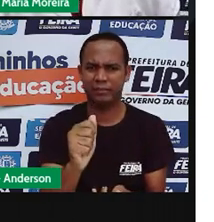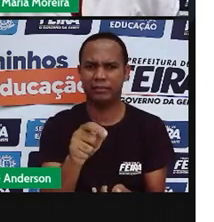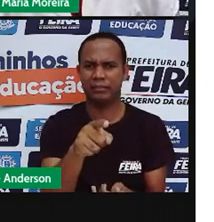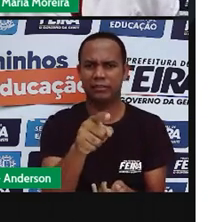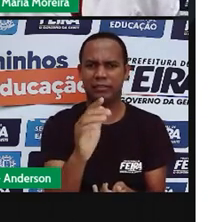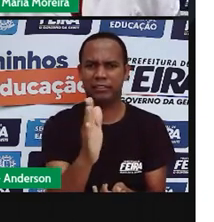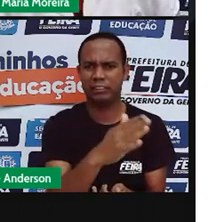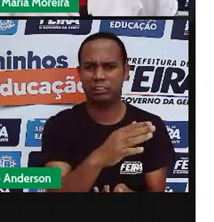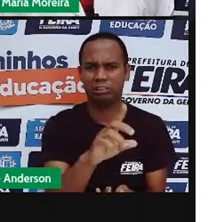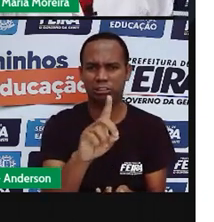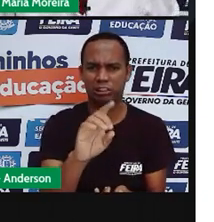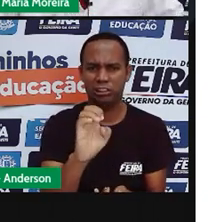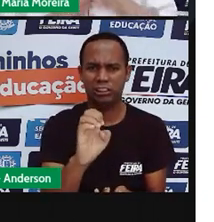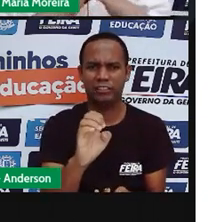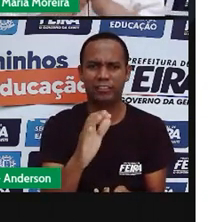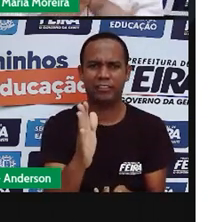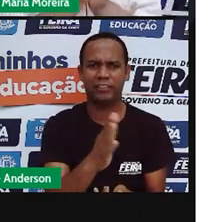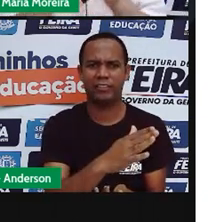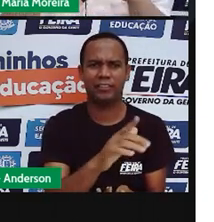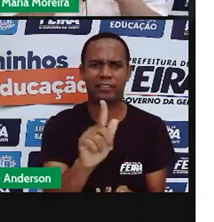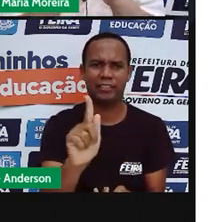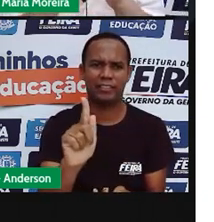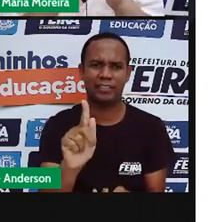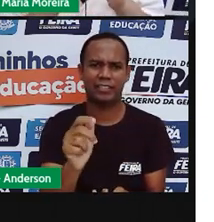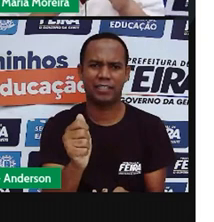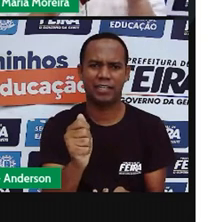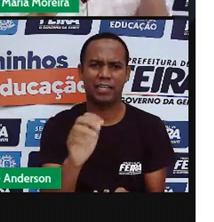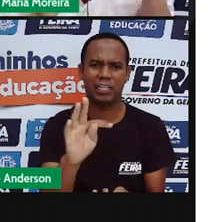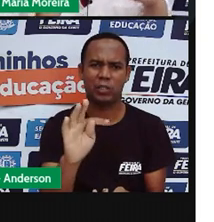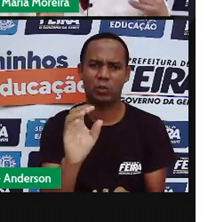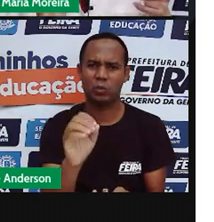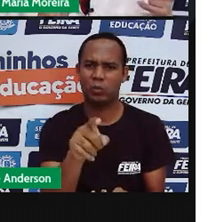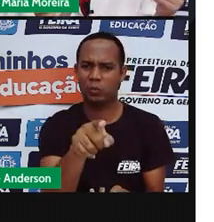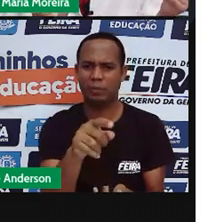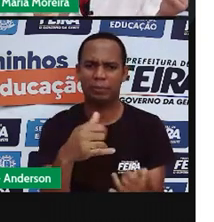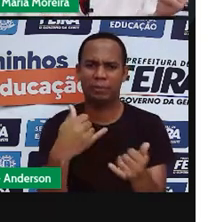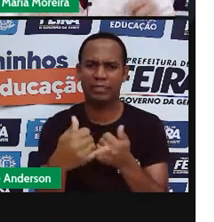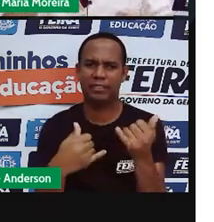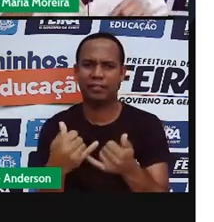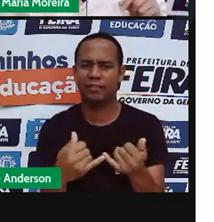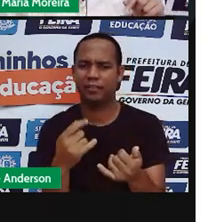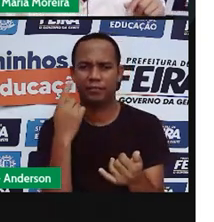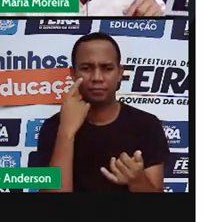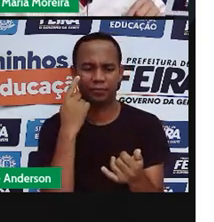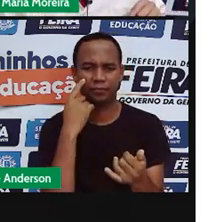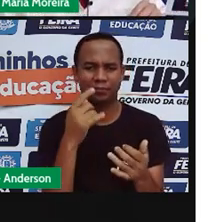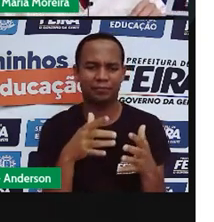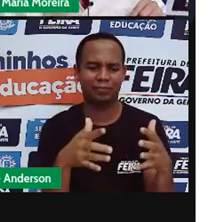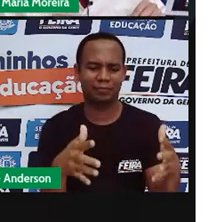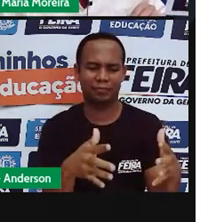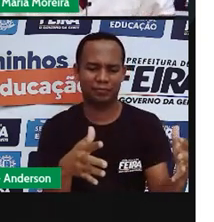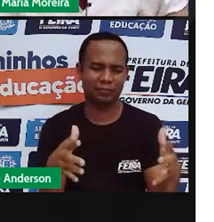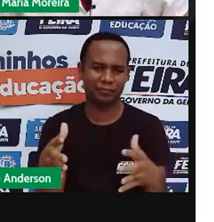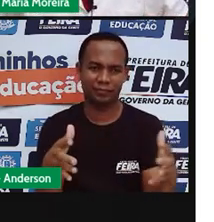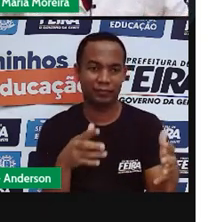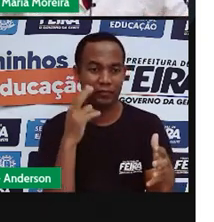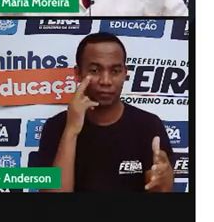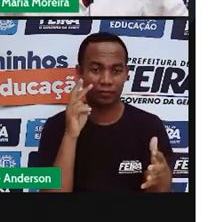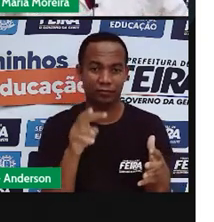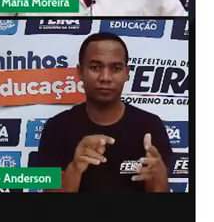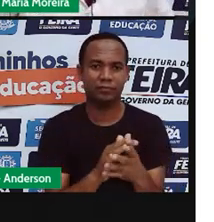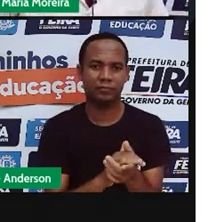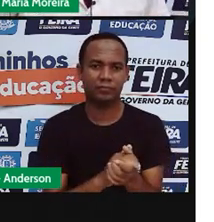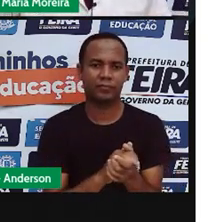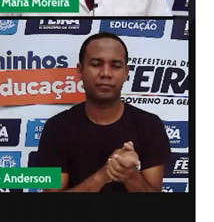Você podia brincar também com o elástico, que você entrelaçava-se nos dedos. Eu trouxe um cordão na próxima aula. É, eu vou fazer pra você na próxima